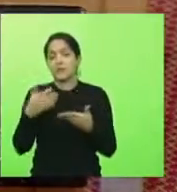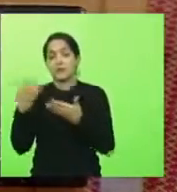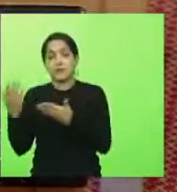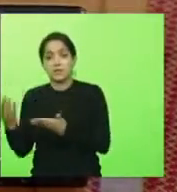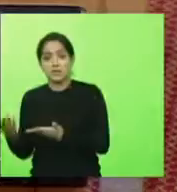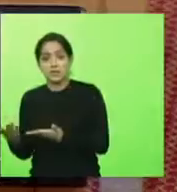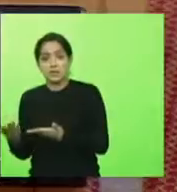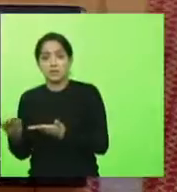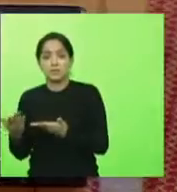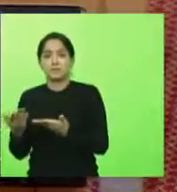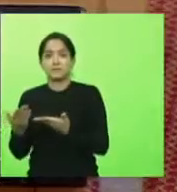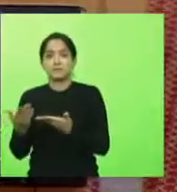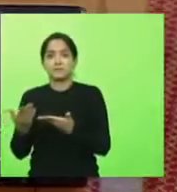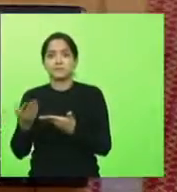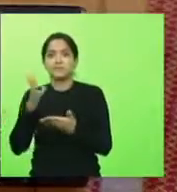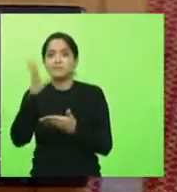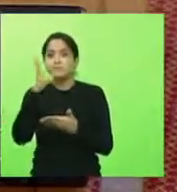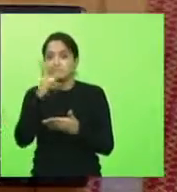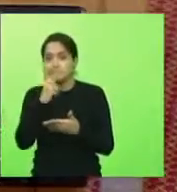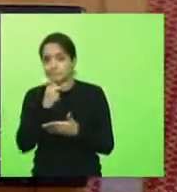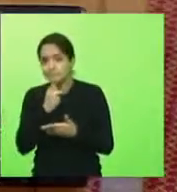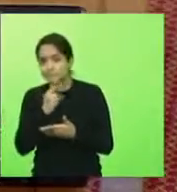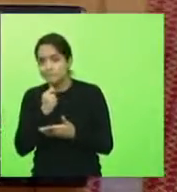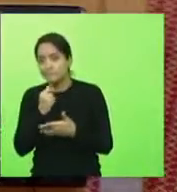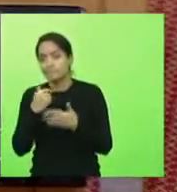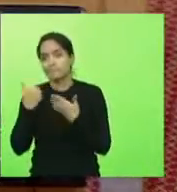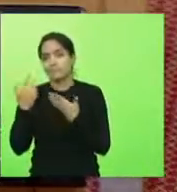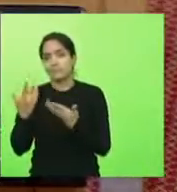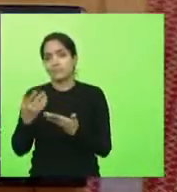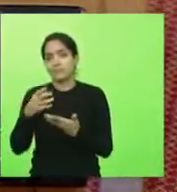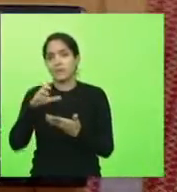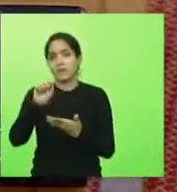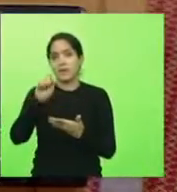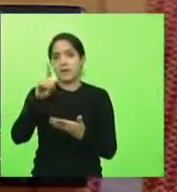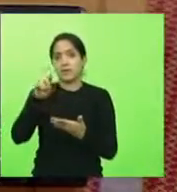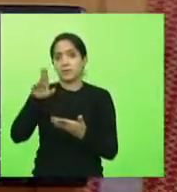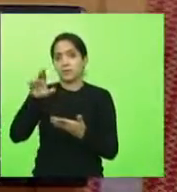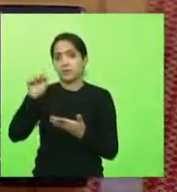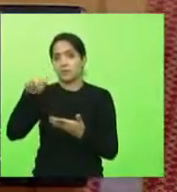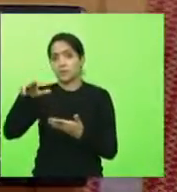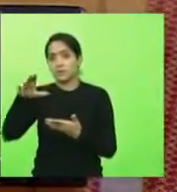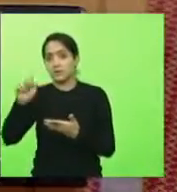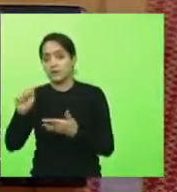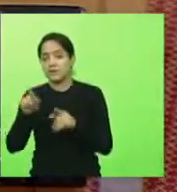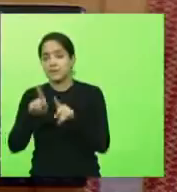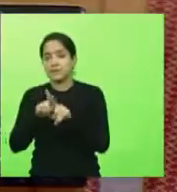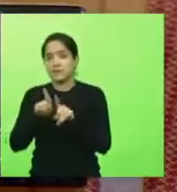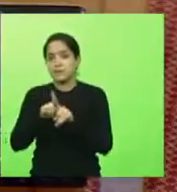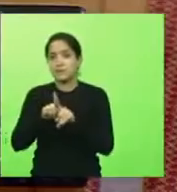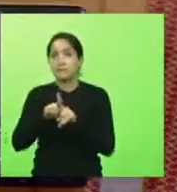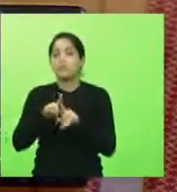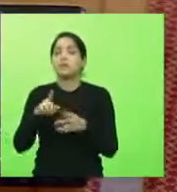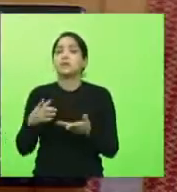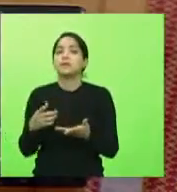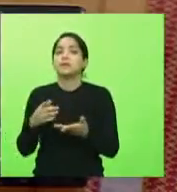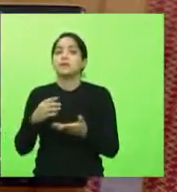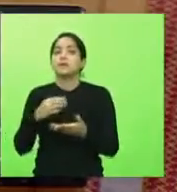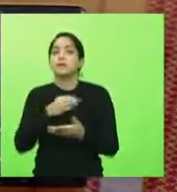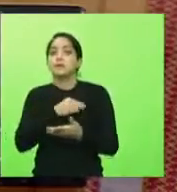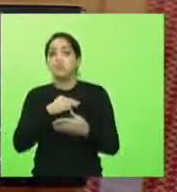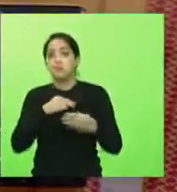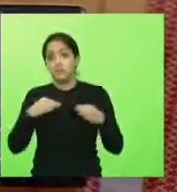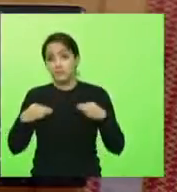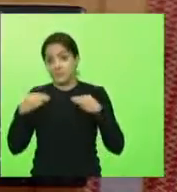levaram é a demora da doana e do Ministério da Agricultura. E eu